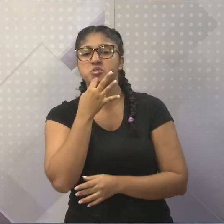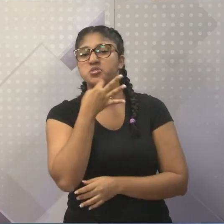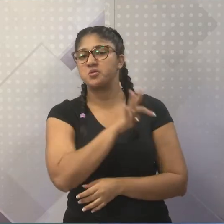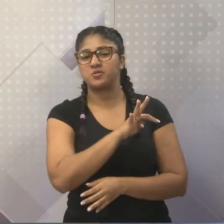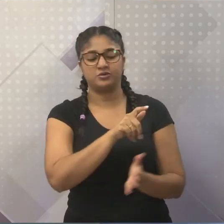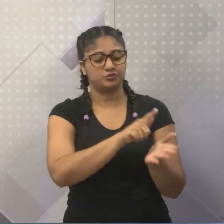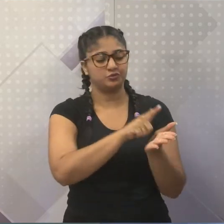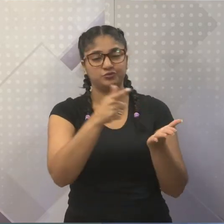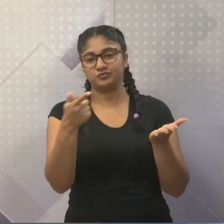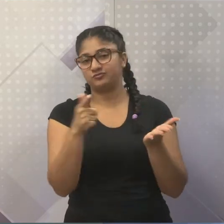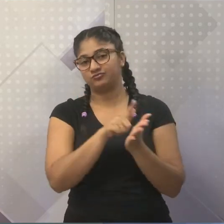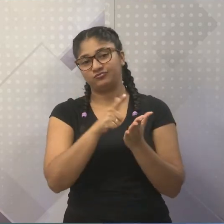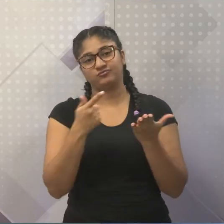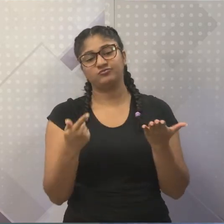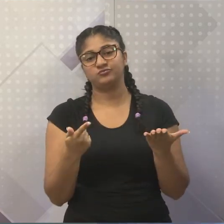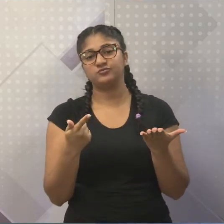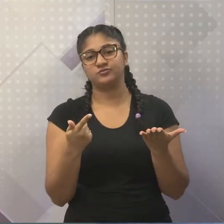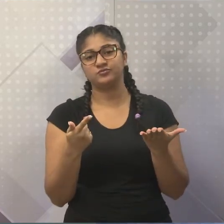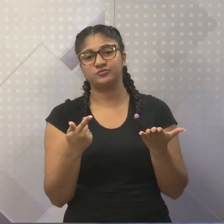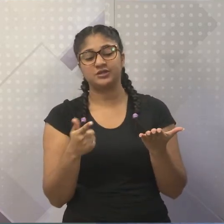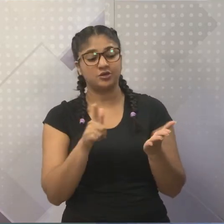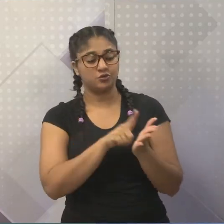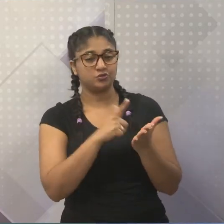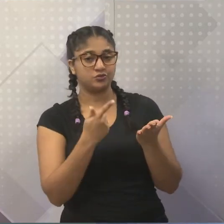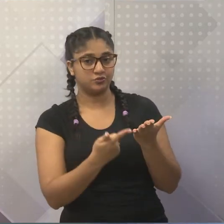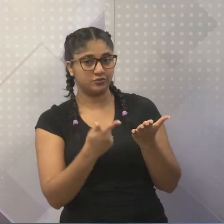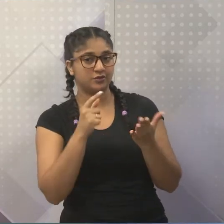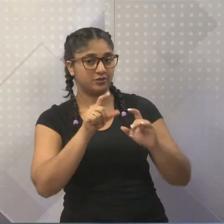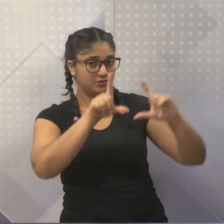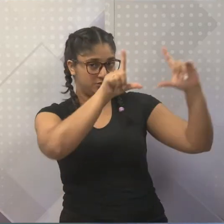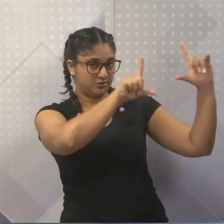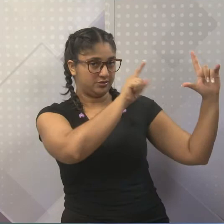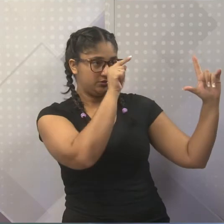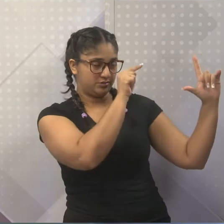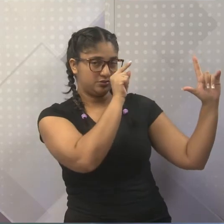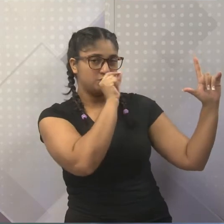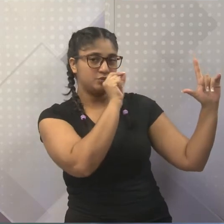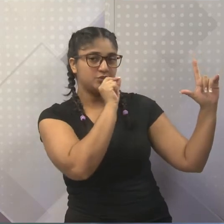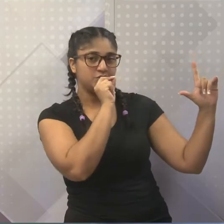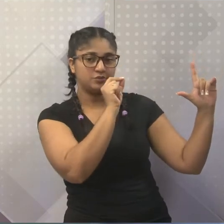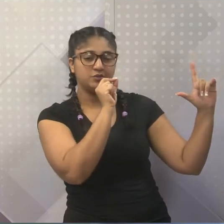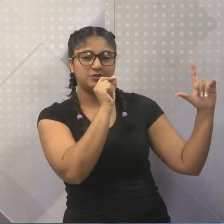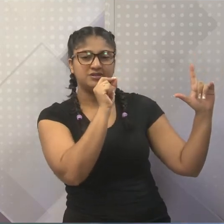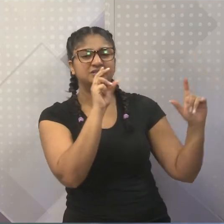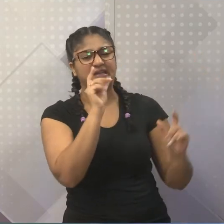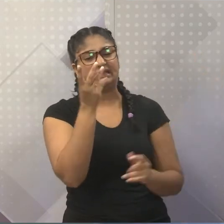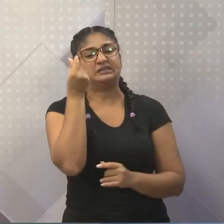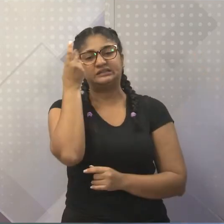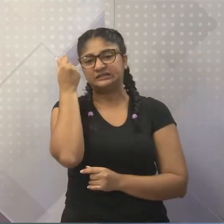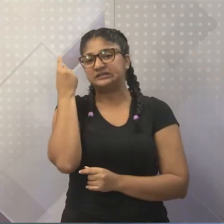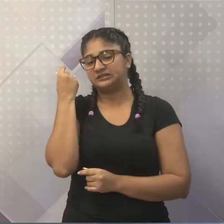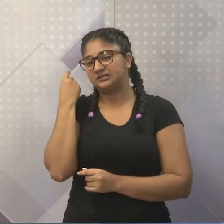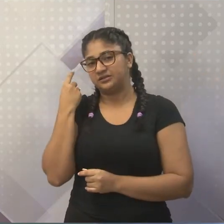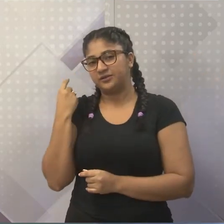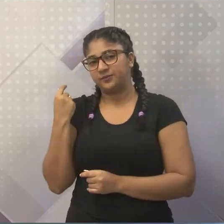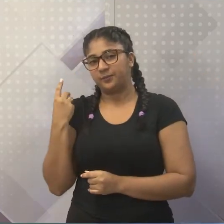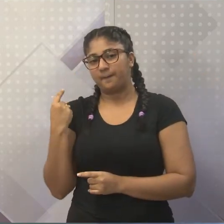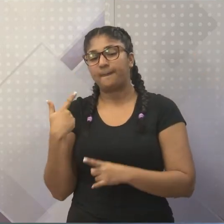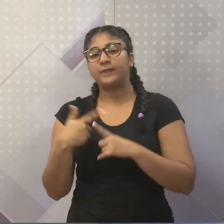jornal impresso, certo? E esse jornal aí que você pôs na tela, ele é bem um pouco antigo, né? Porque